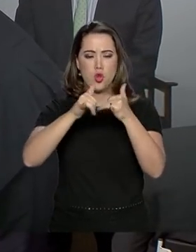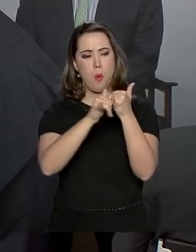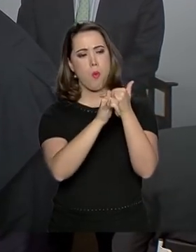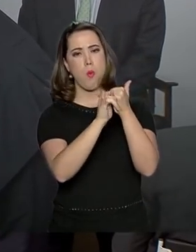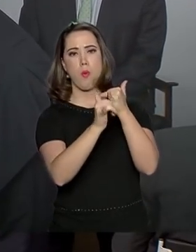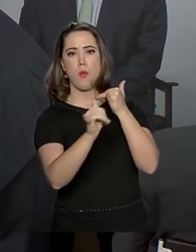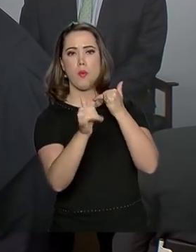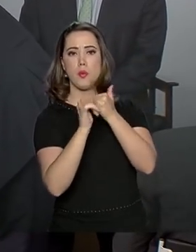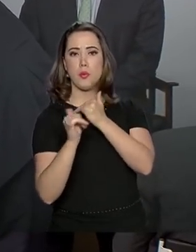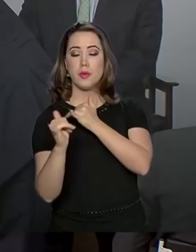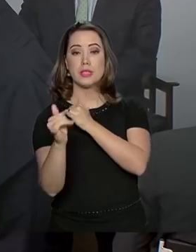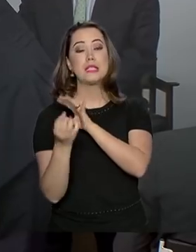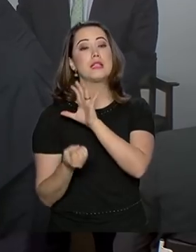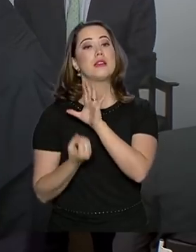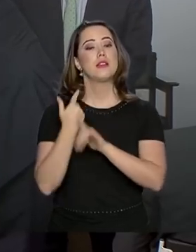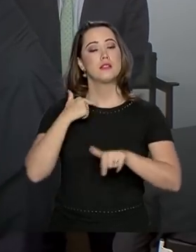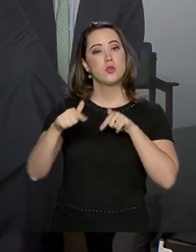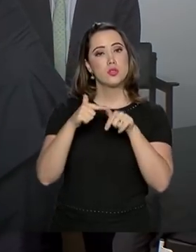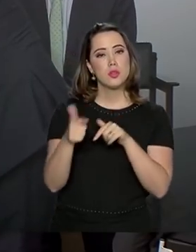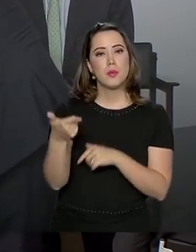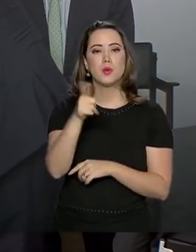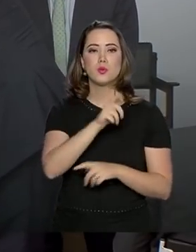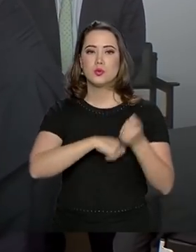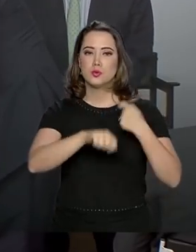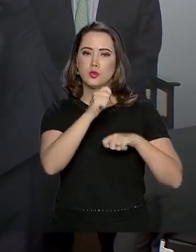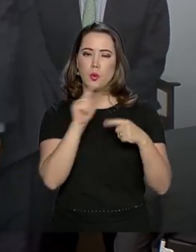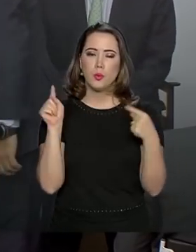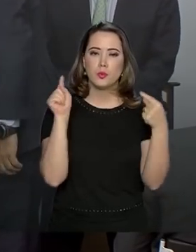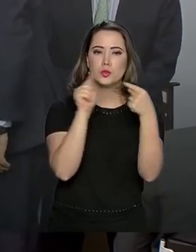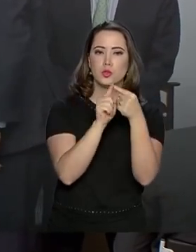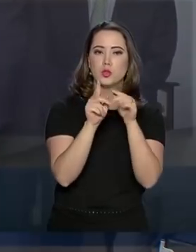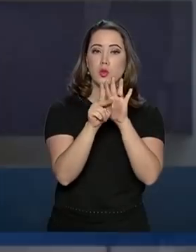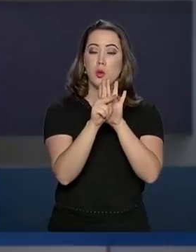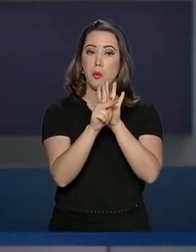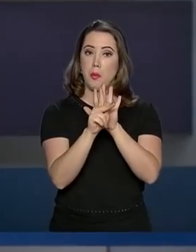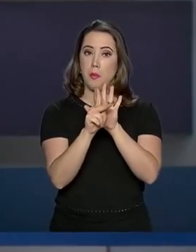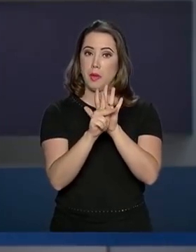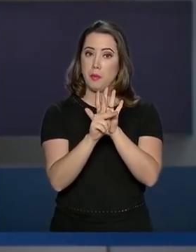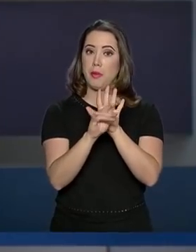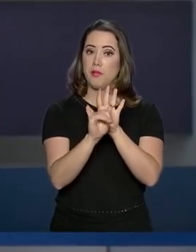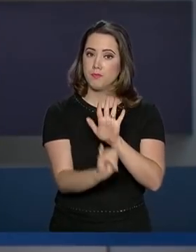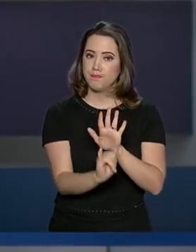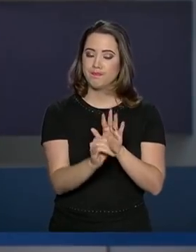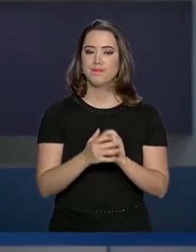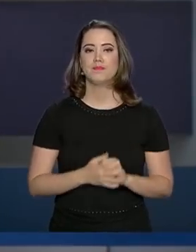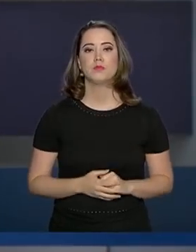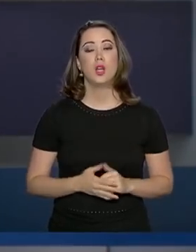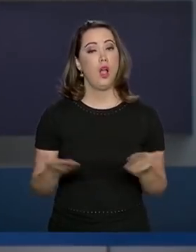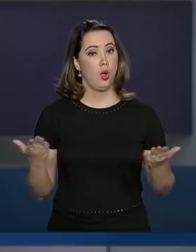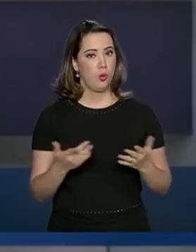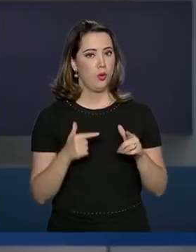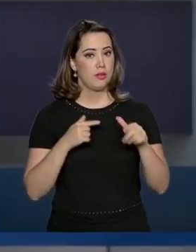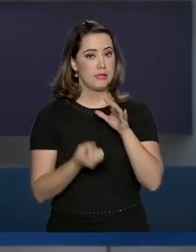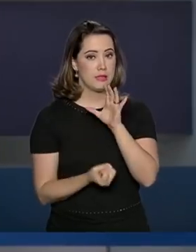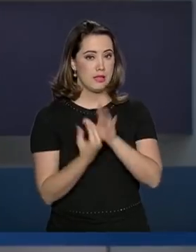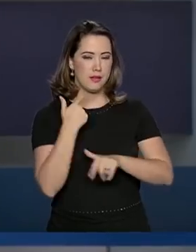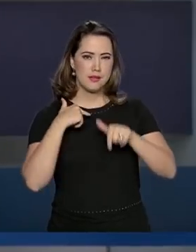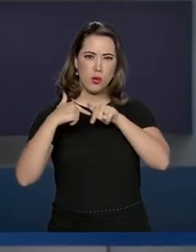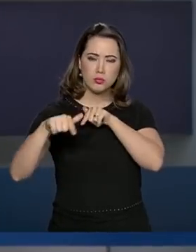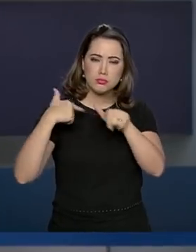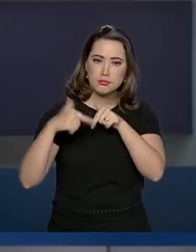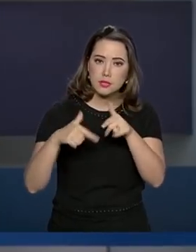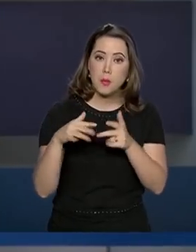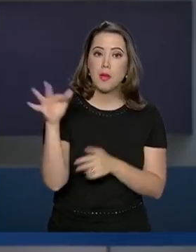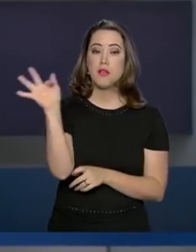emprego e retomada da economia são metas do programa de parcerias de investimentos. Reação do mercado de trabalho. Fevereiro